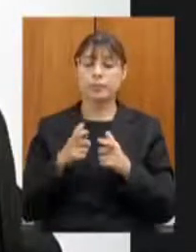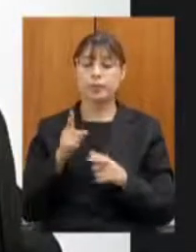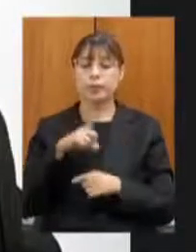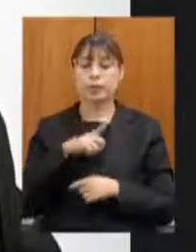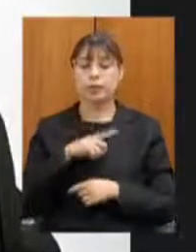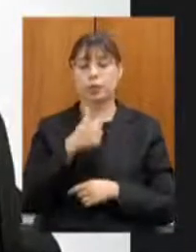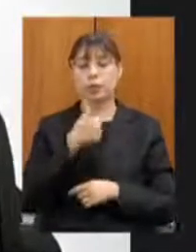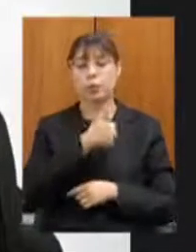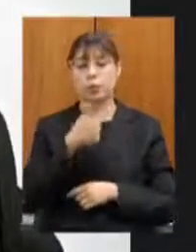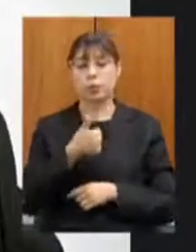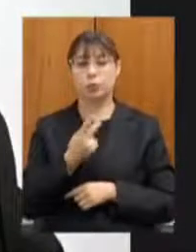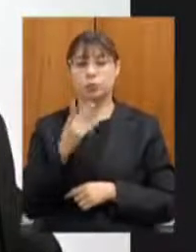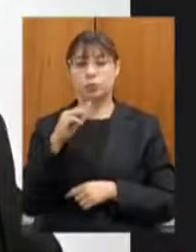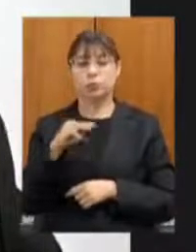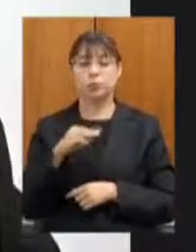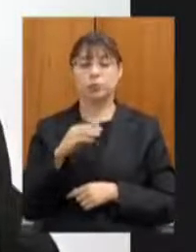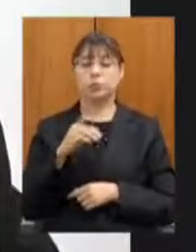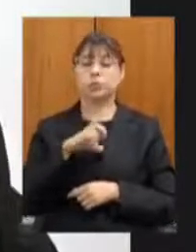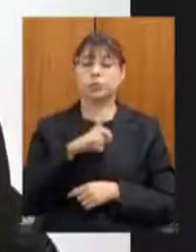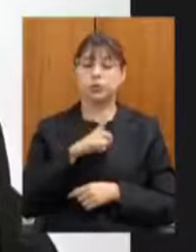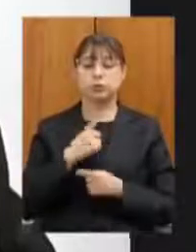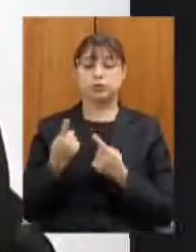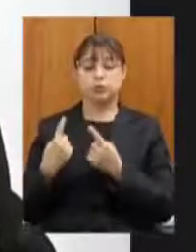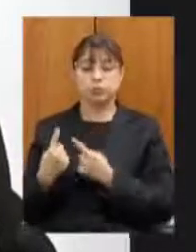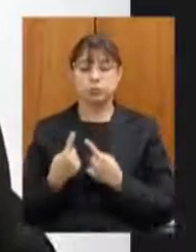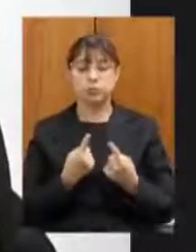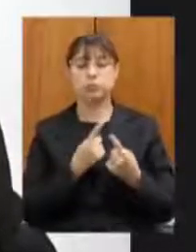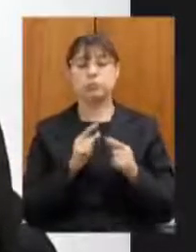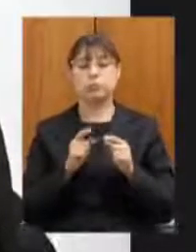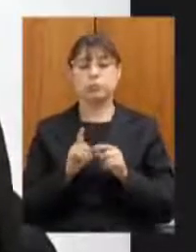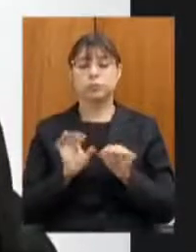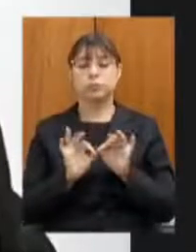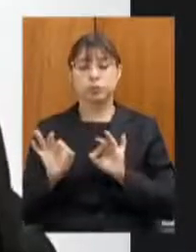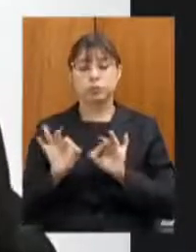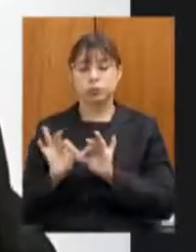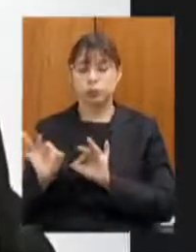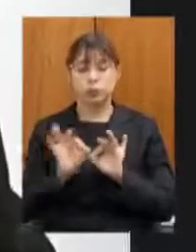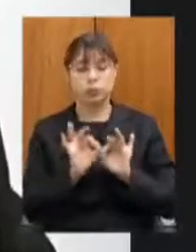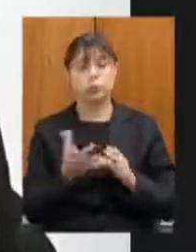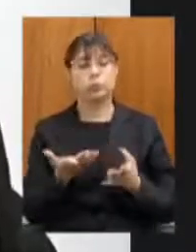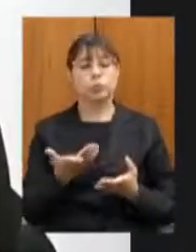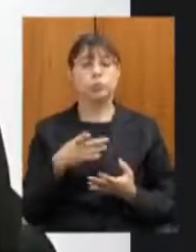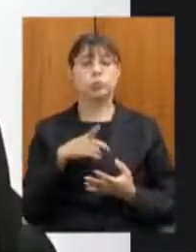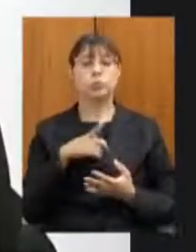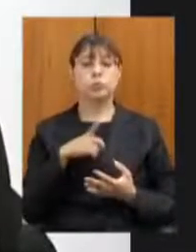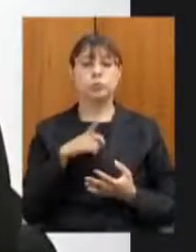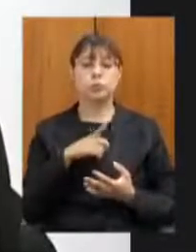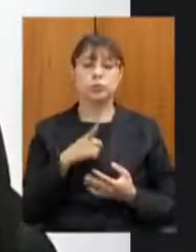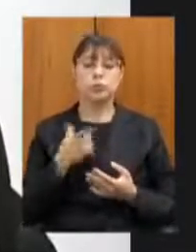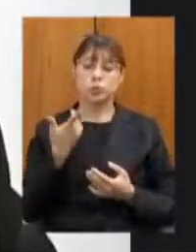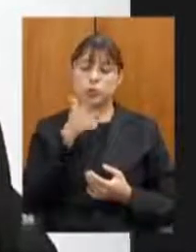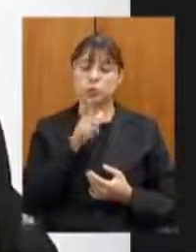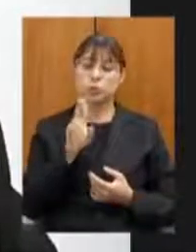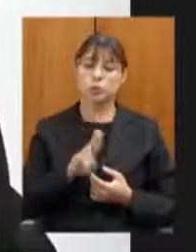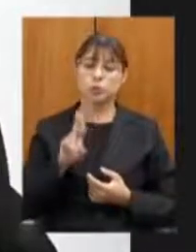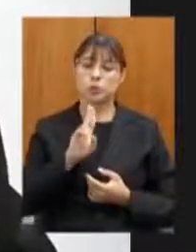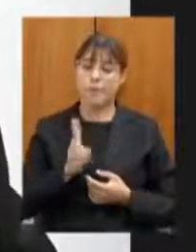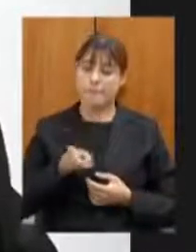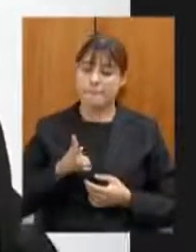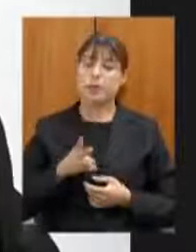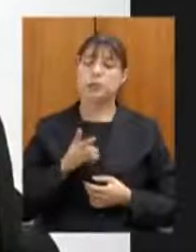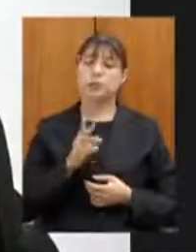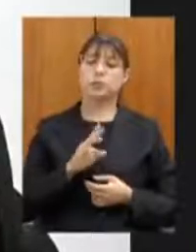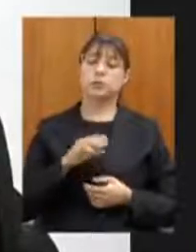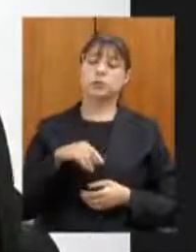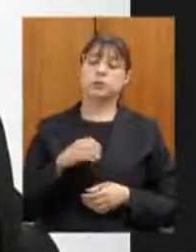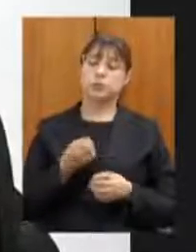quilômetros ambos os trechos utilizando recursos da concessão da própria 135